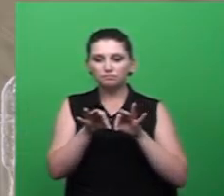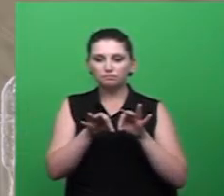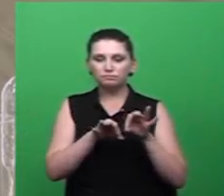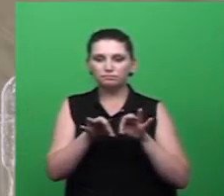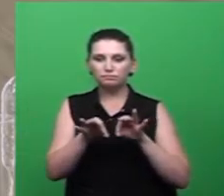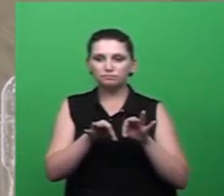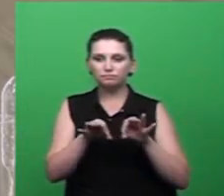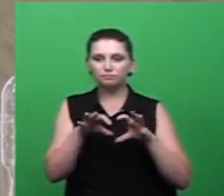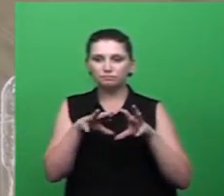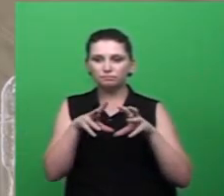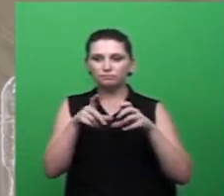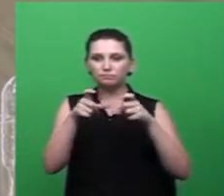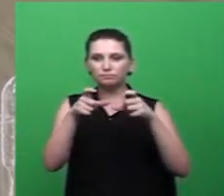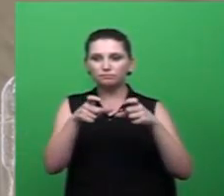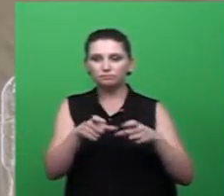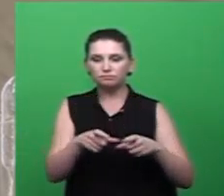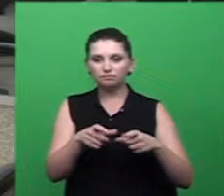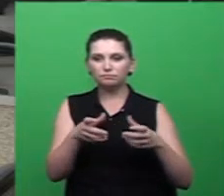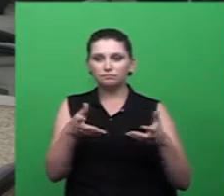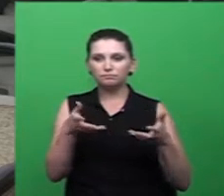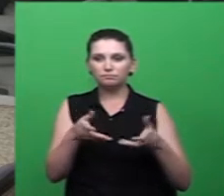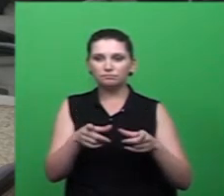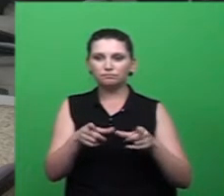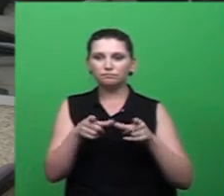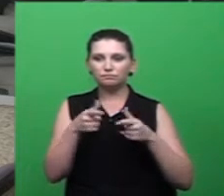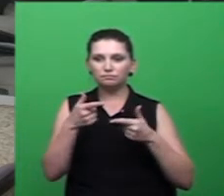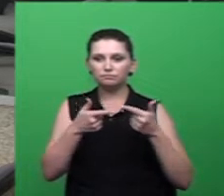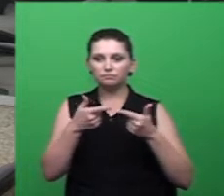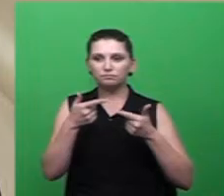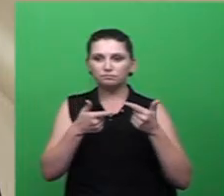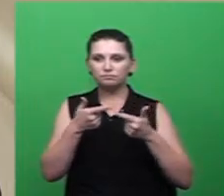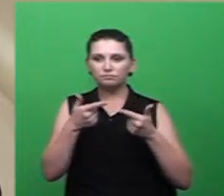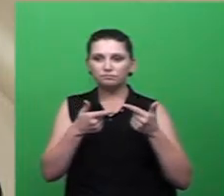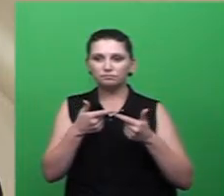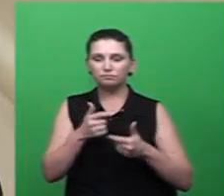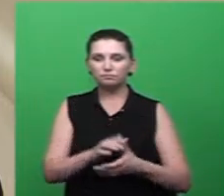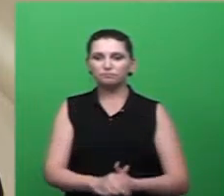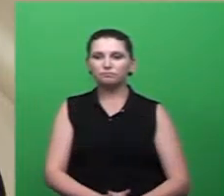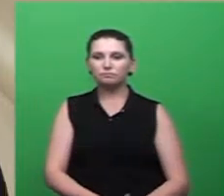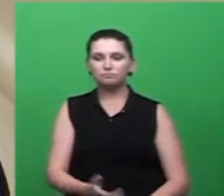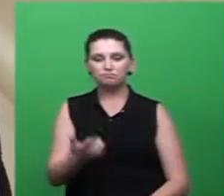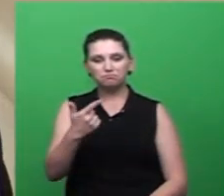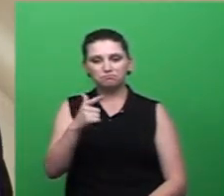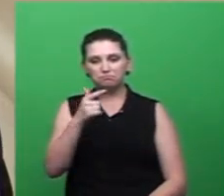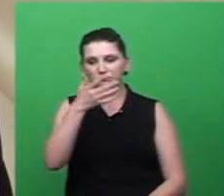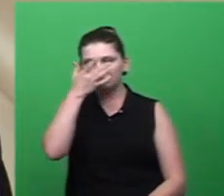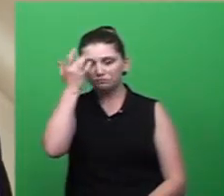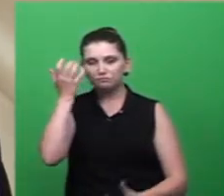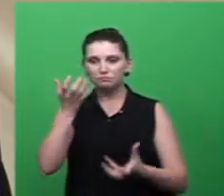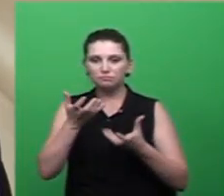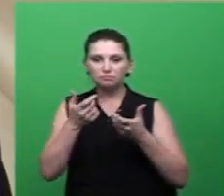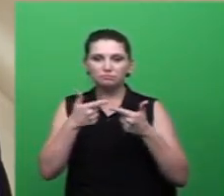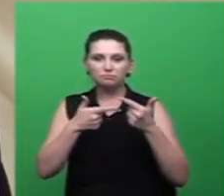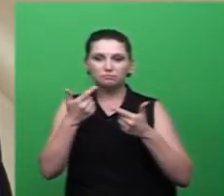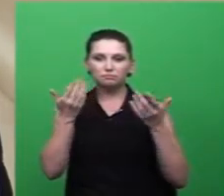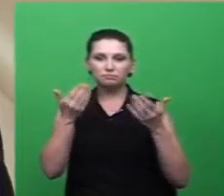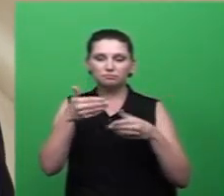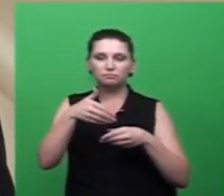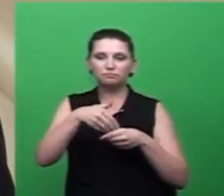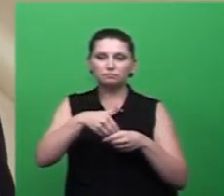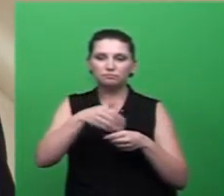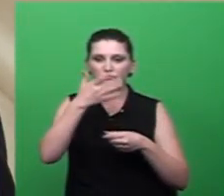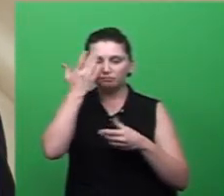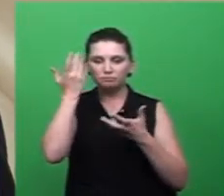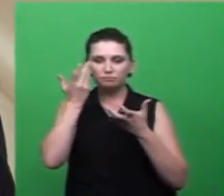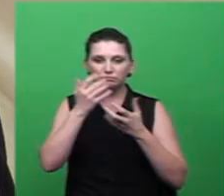territorial do município. O requerimento está em discussão. Não havendo quem queira discutir, está em votação. Os